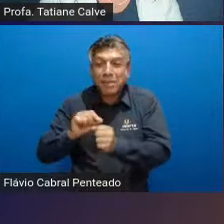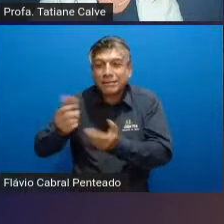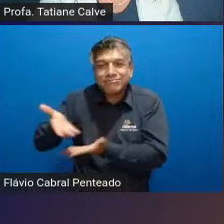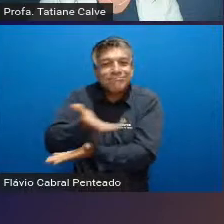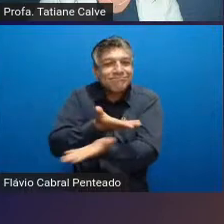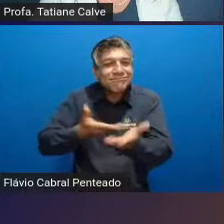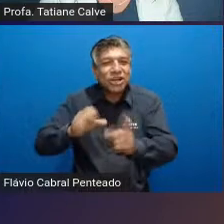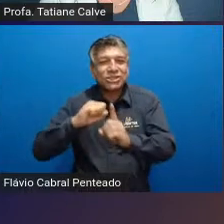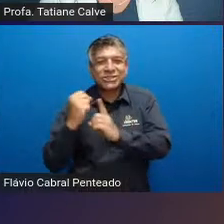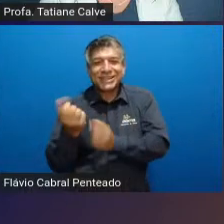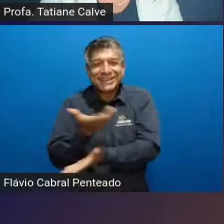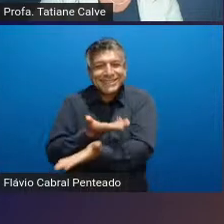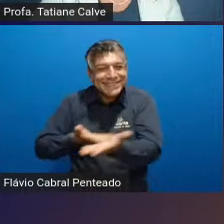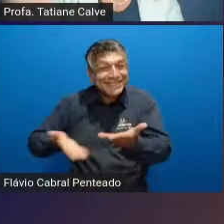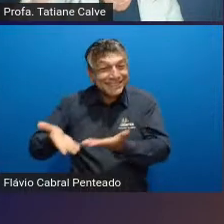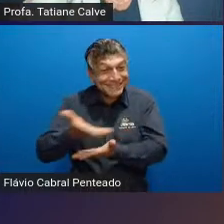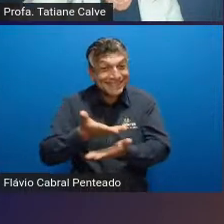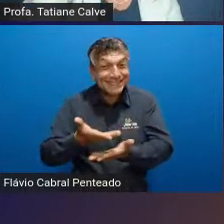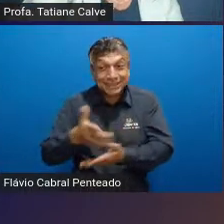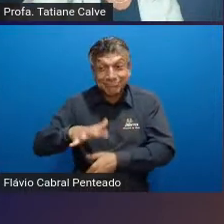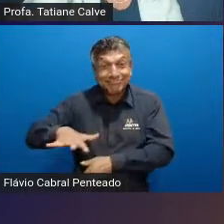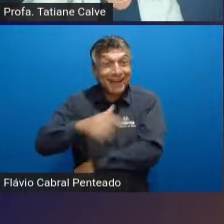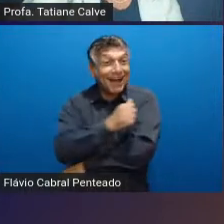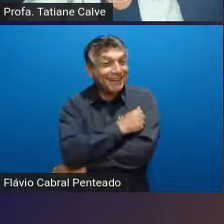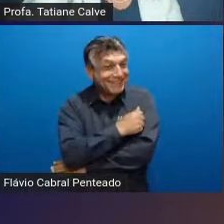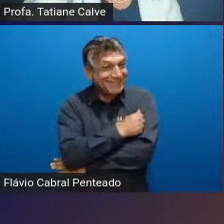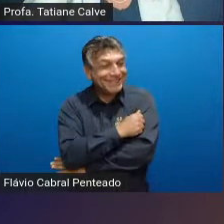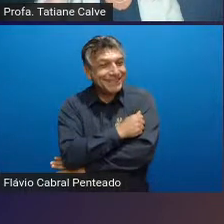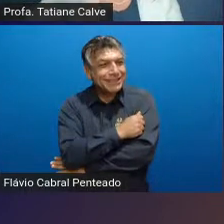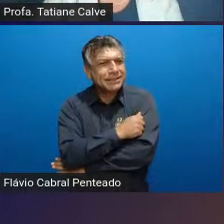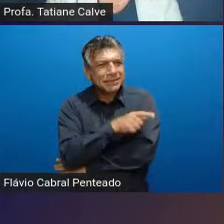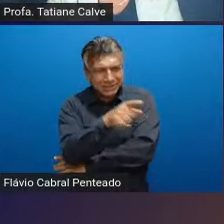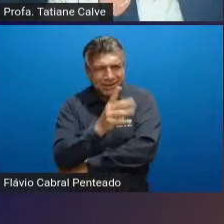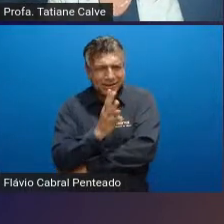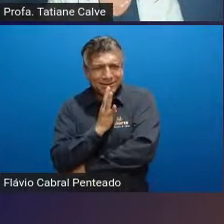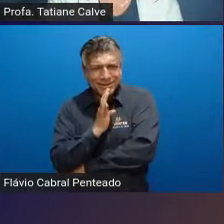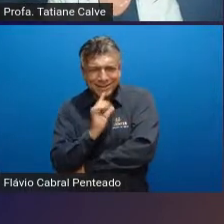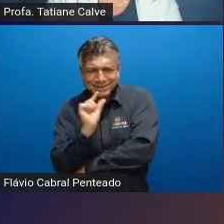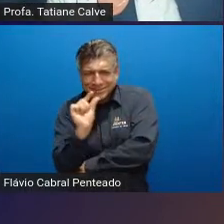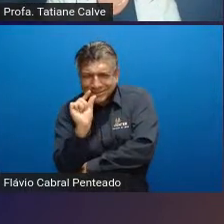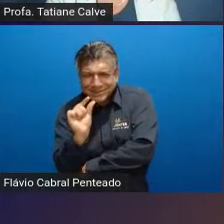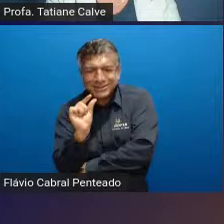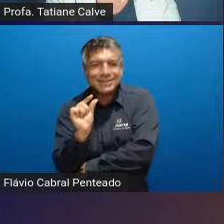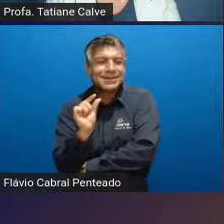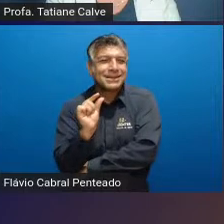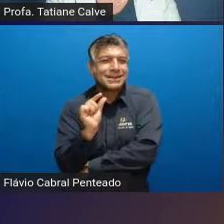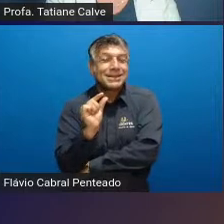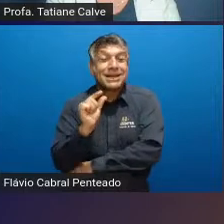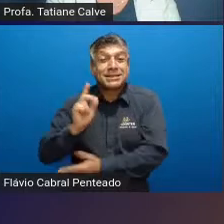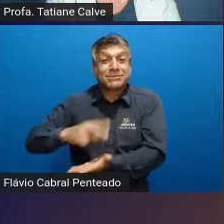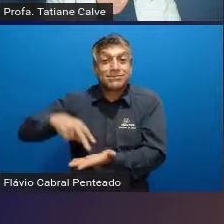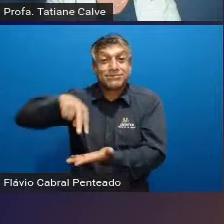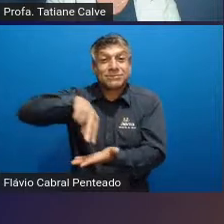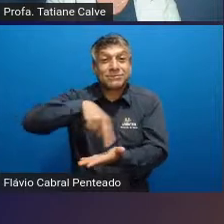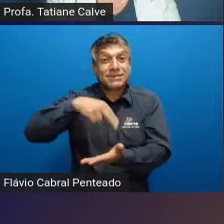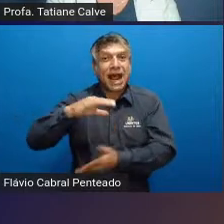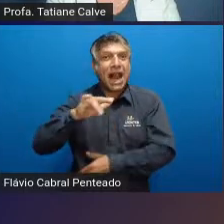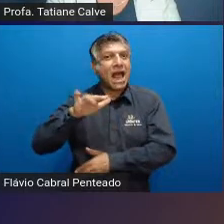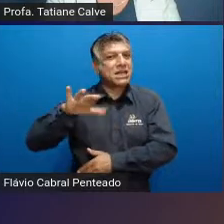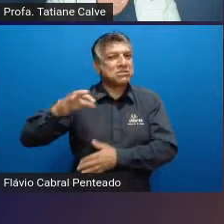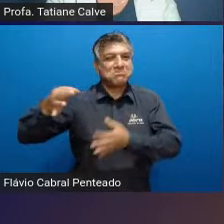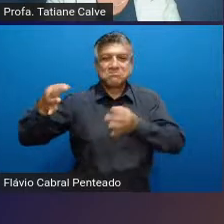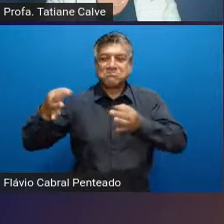socialização entre os alunos para quem conhece um pouquinho do balé clássico ou de